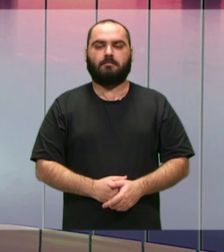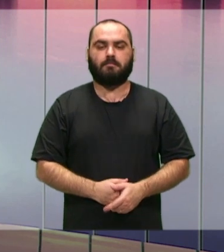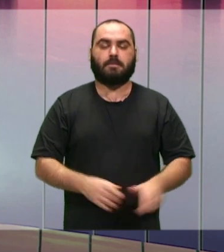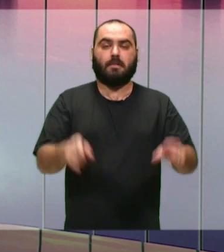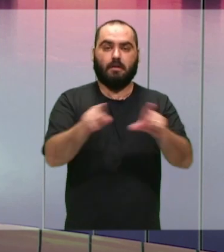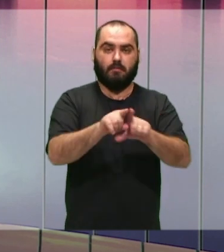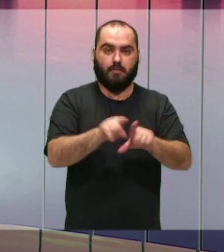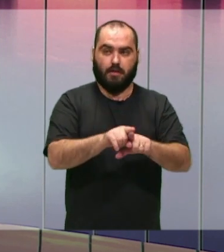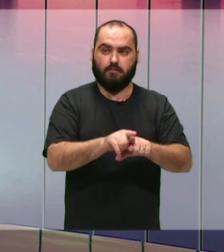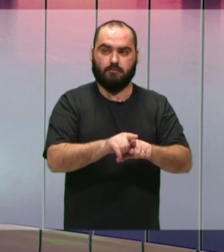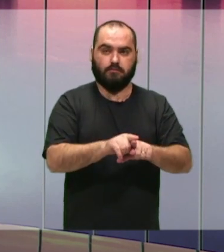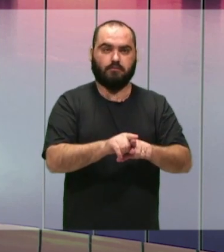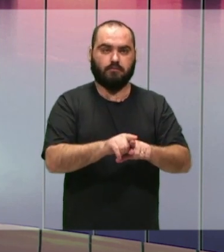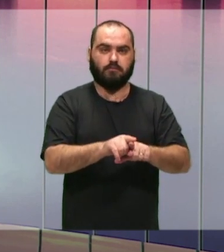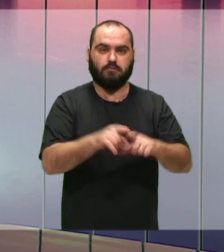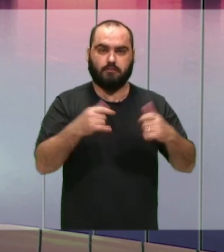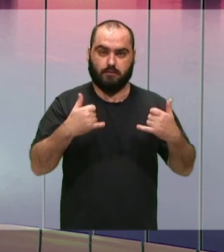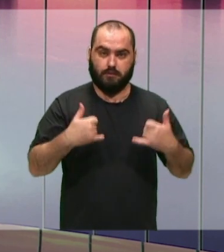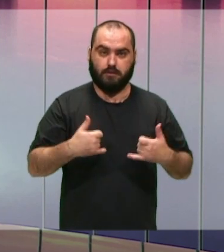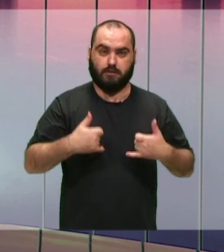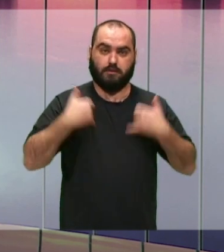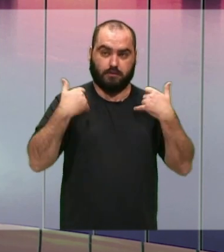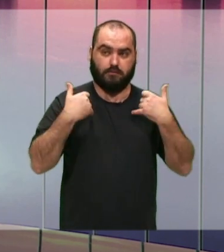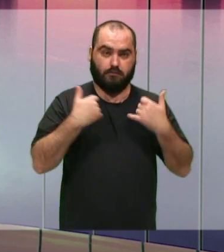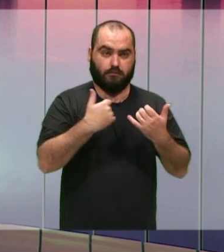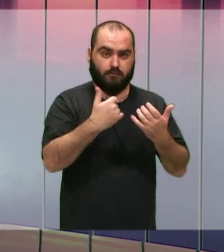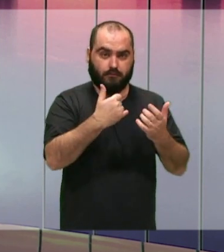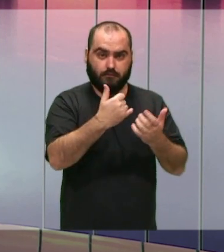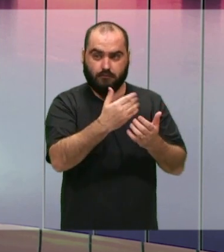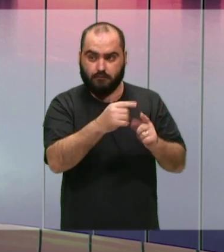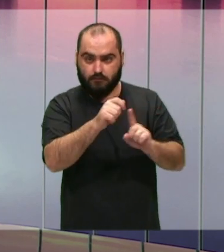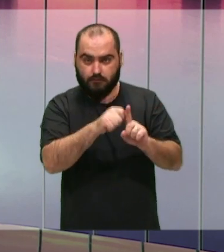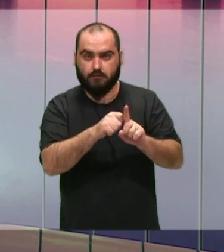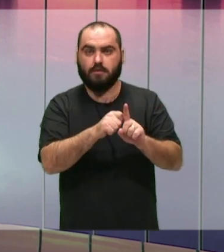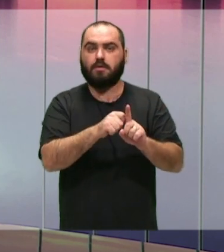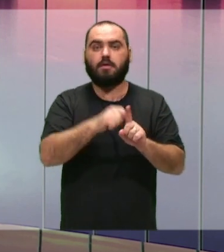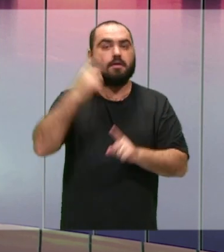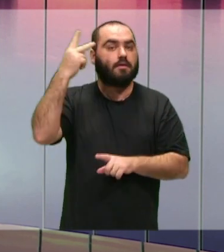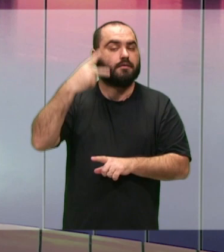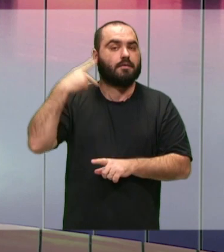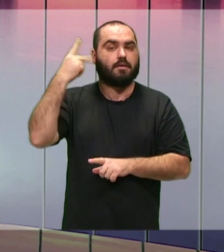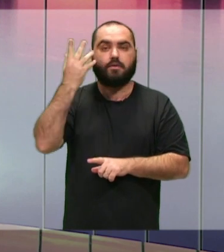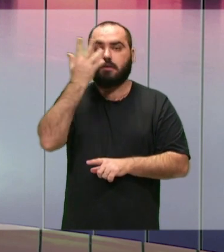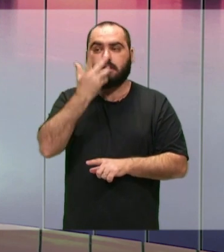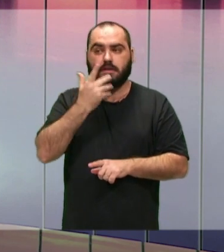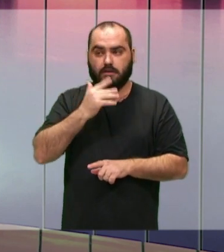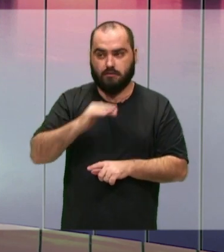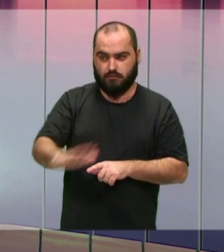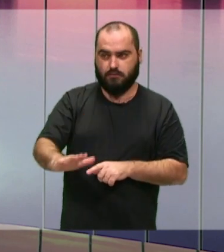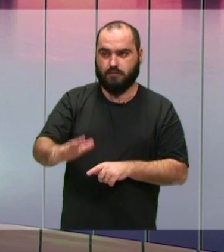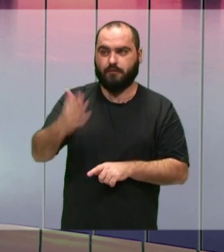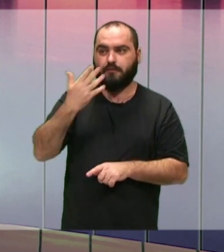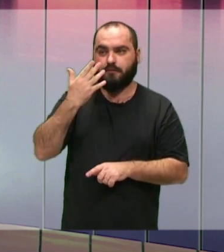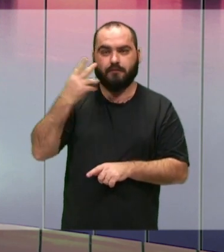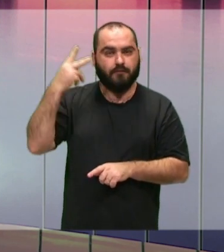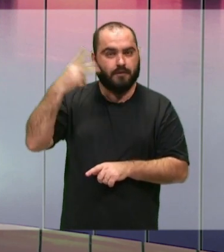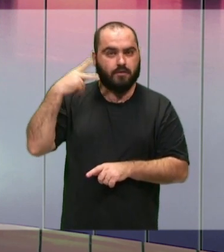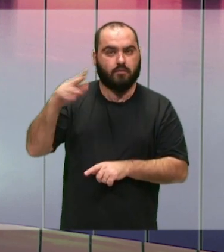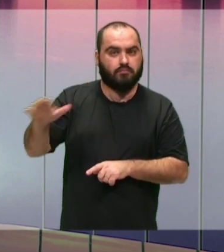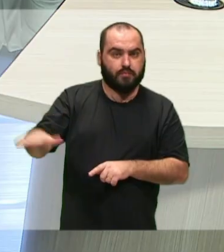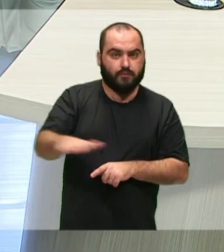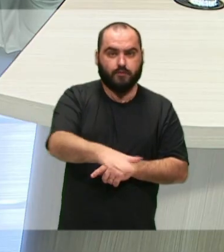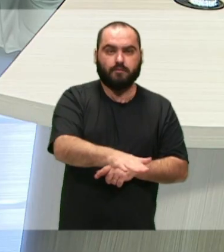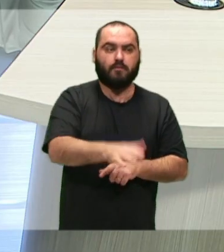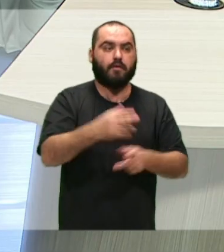vereadores mirins visitaram as sedes do Poder Executivo e do Poder Judiciário na programação de 163 anos. Qual a